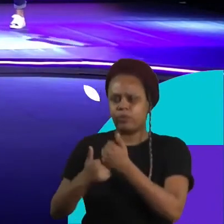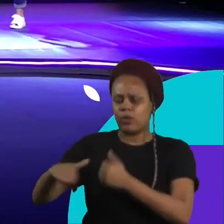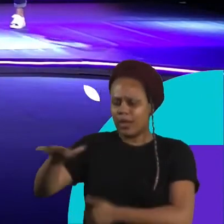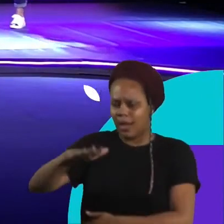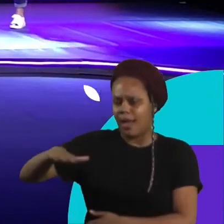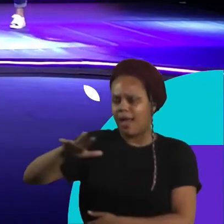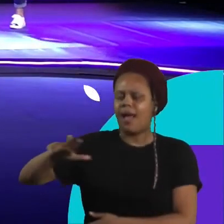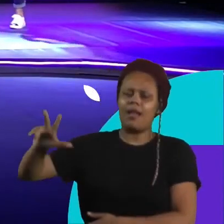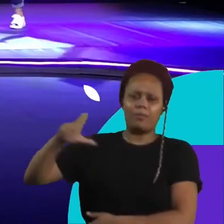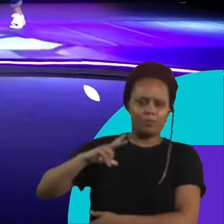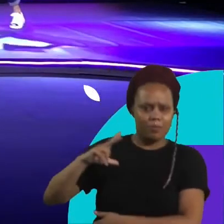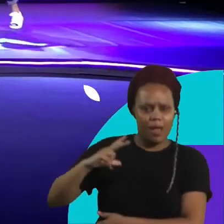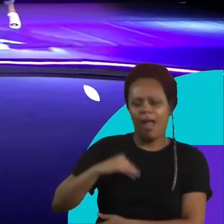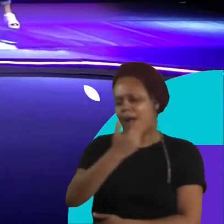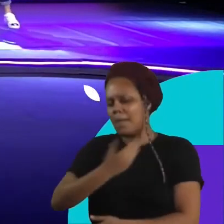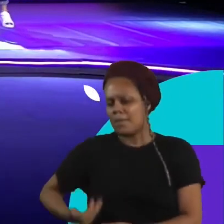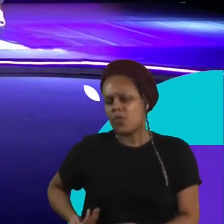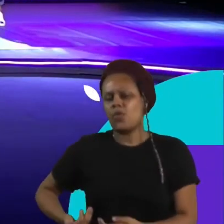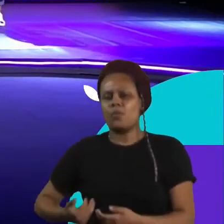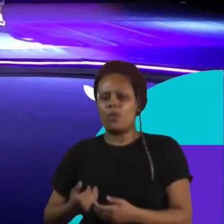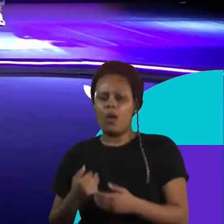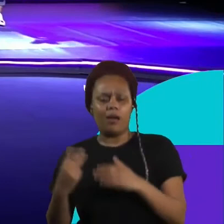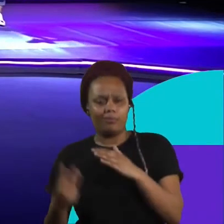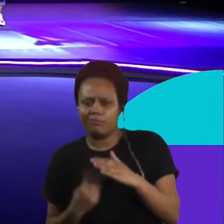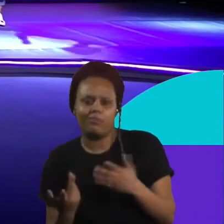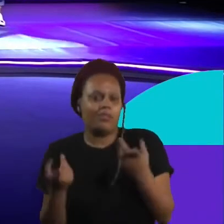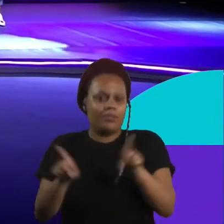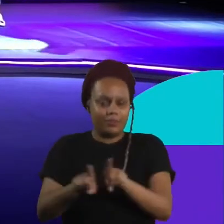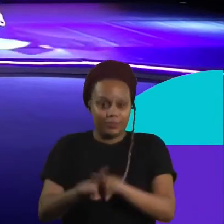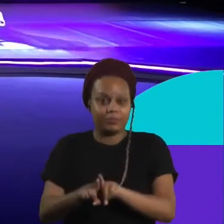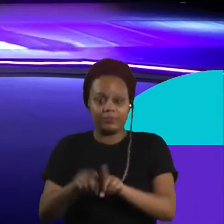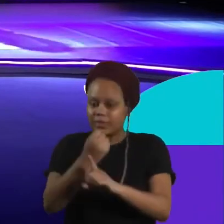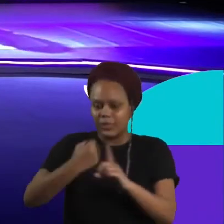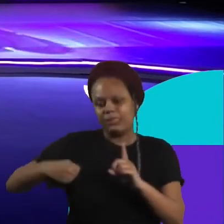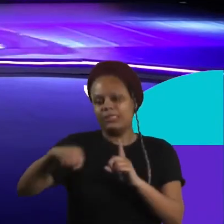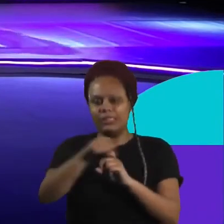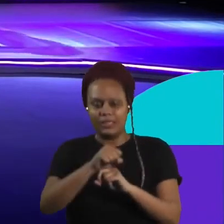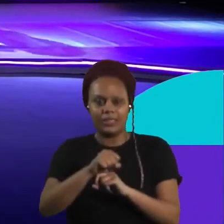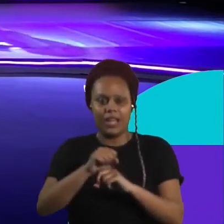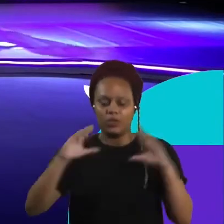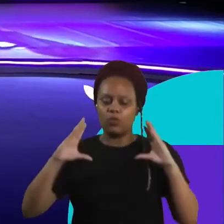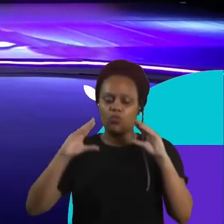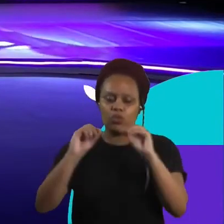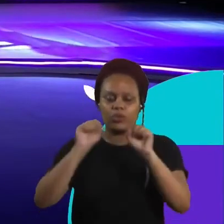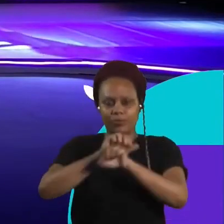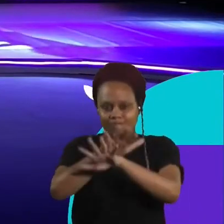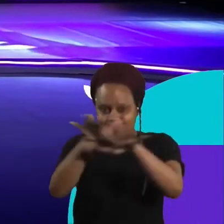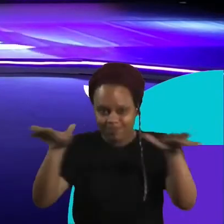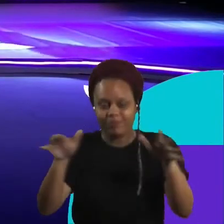privado, setor público, terceiro setor e da sociedade civil como um todo, né?